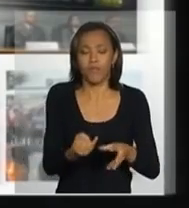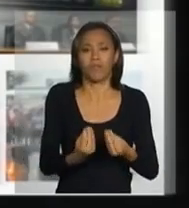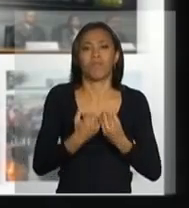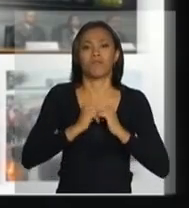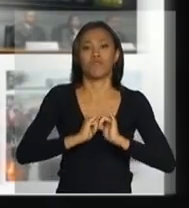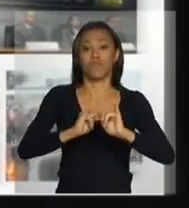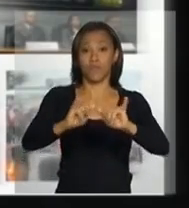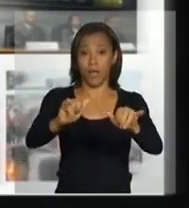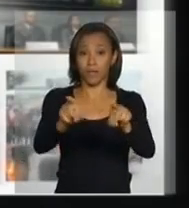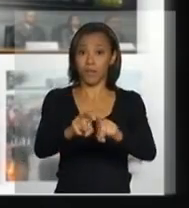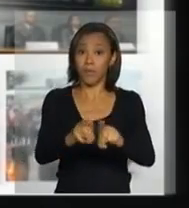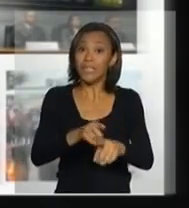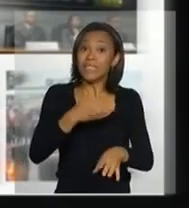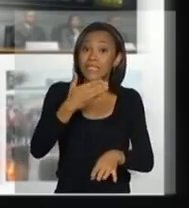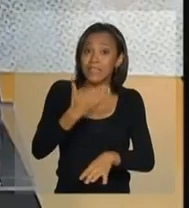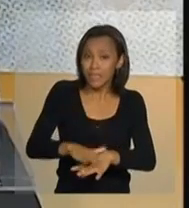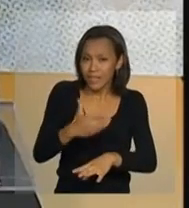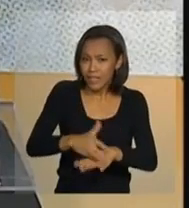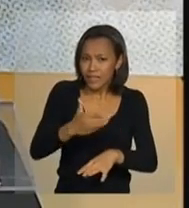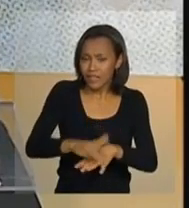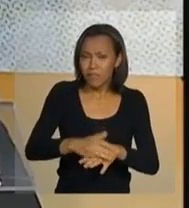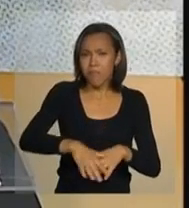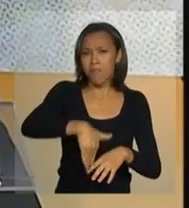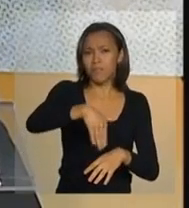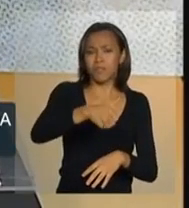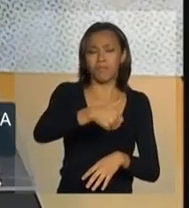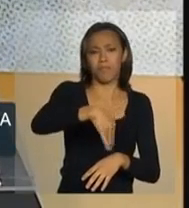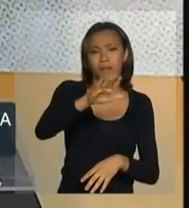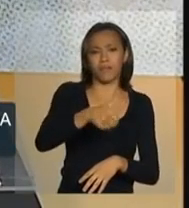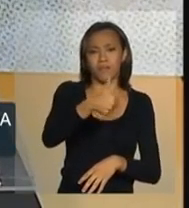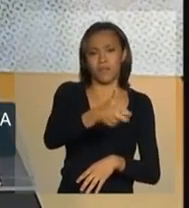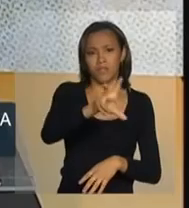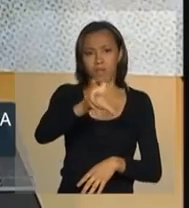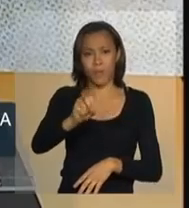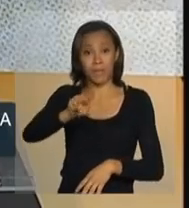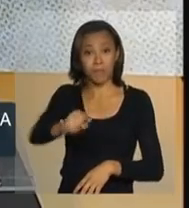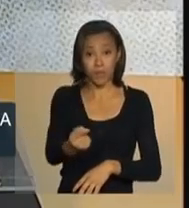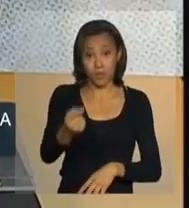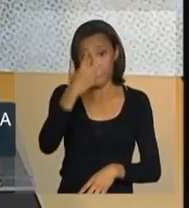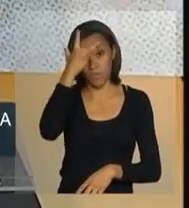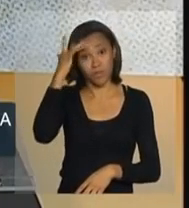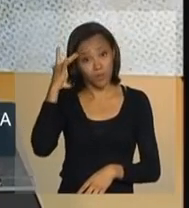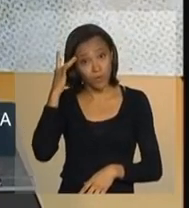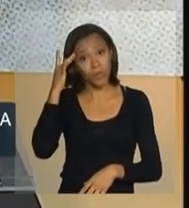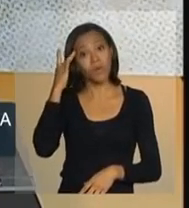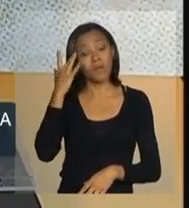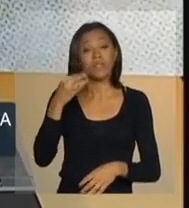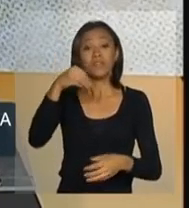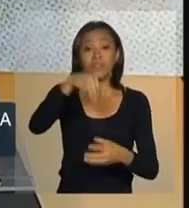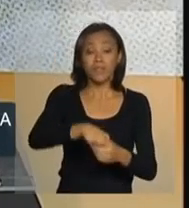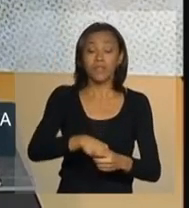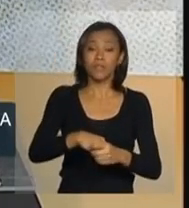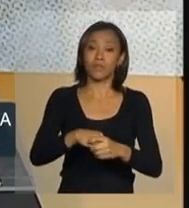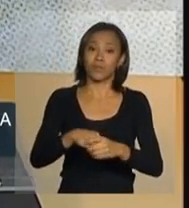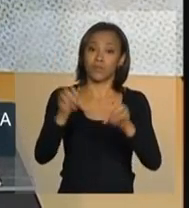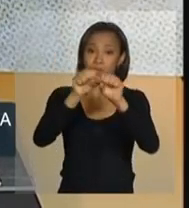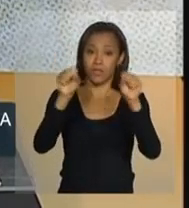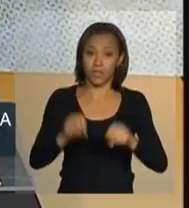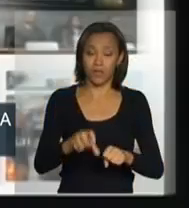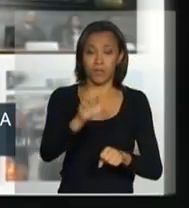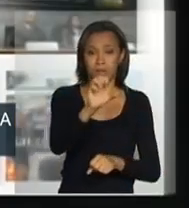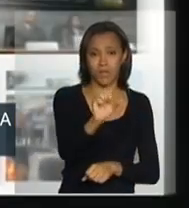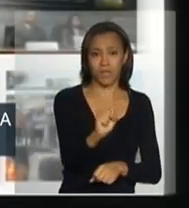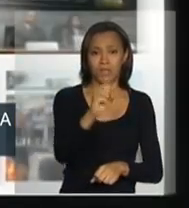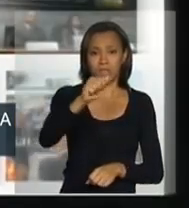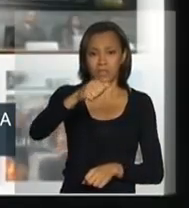trânsito e capacitação de mais de 150 mil pessoas do sistema SESC-SENAT também